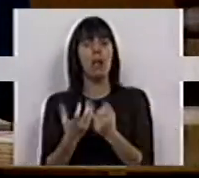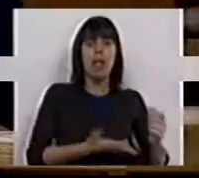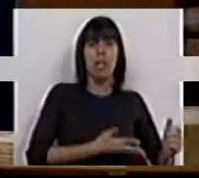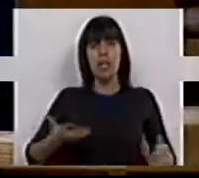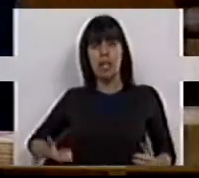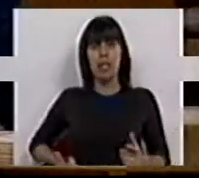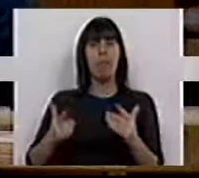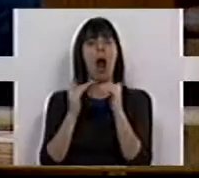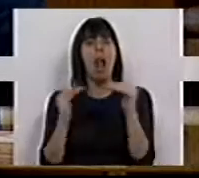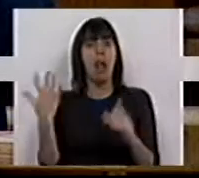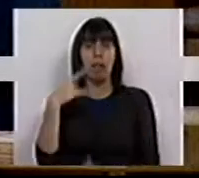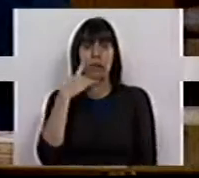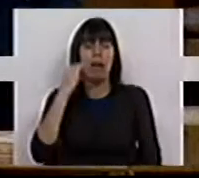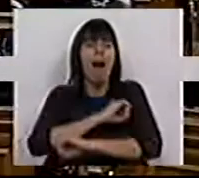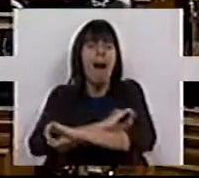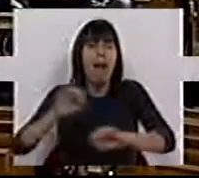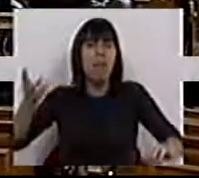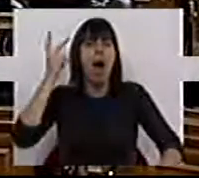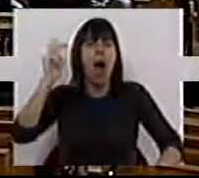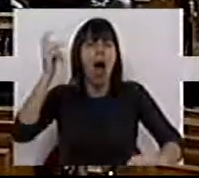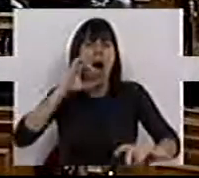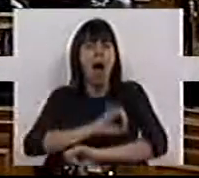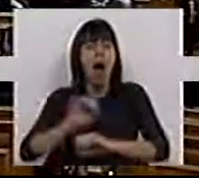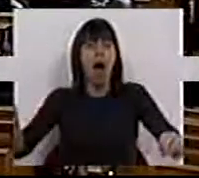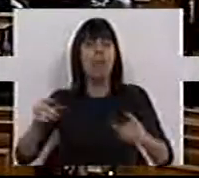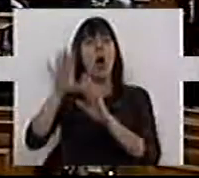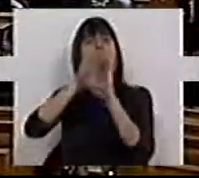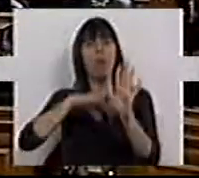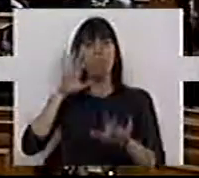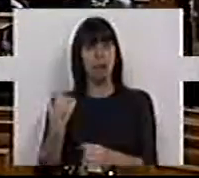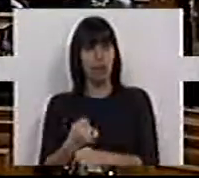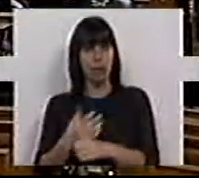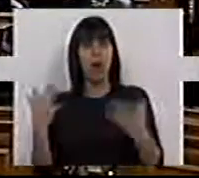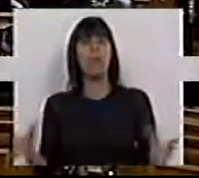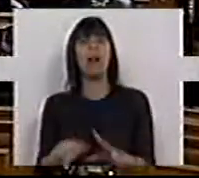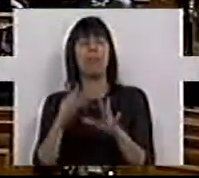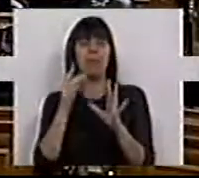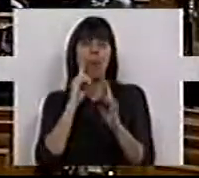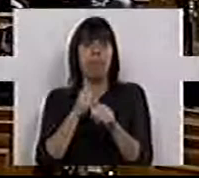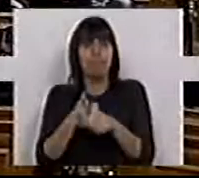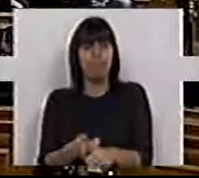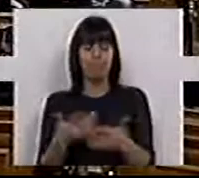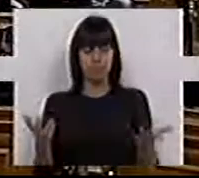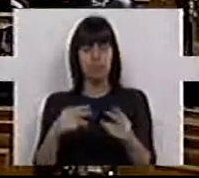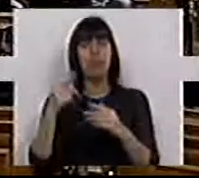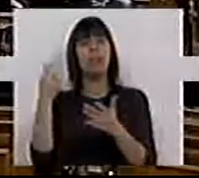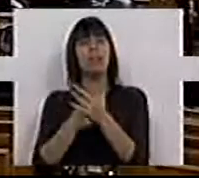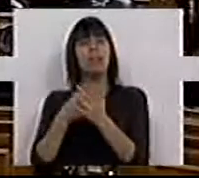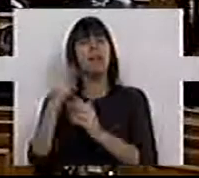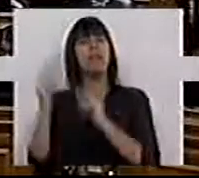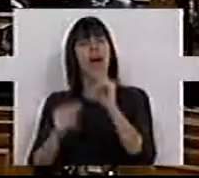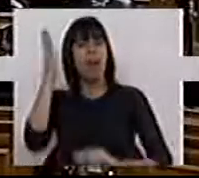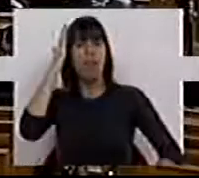desemprego a níveis que não conhecíamos há décadas e décadas, precariedade laboral como norma. A carga fiscal